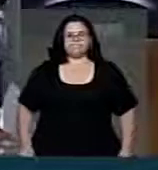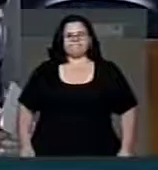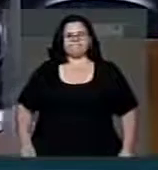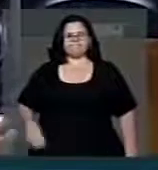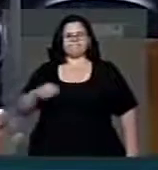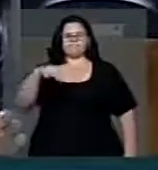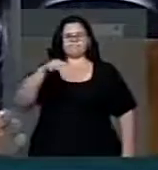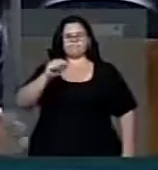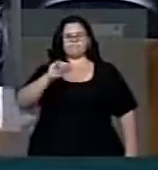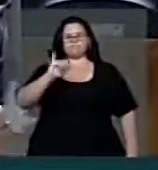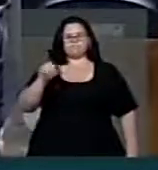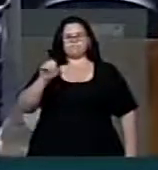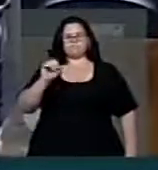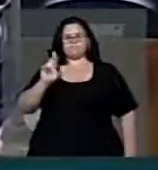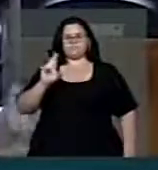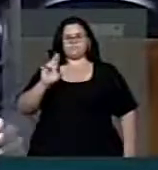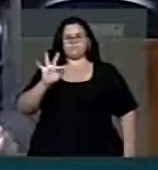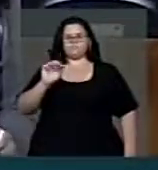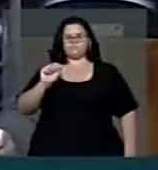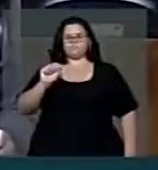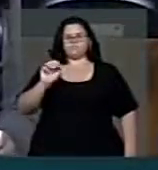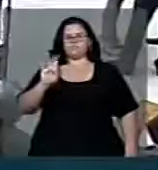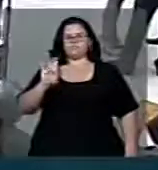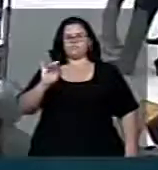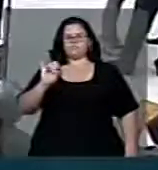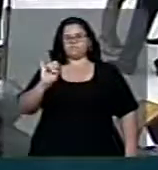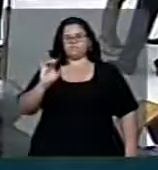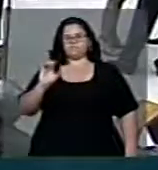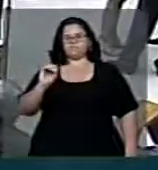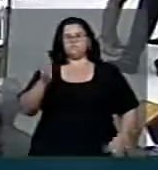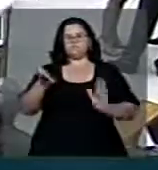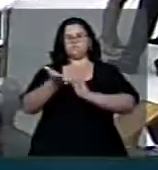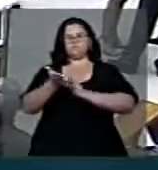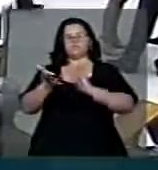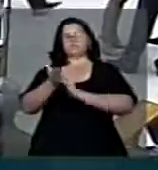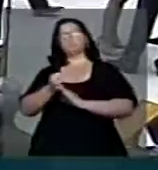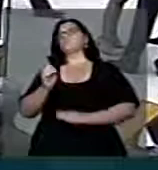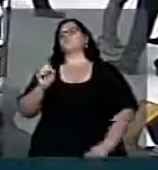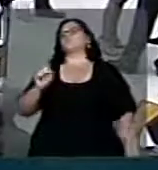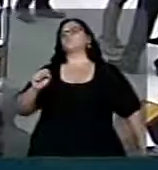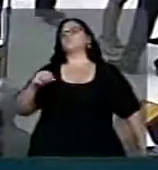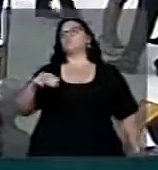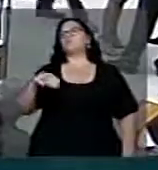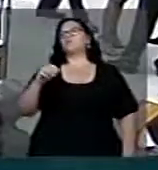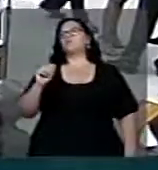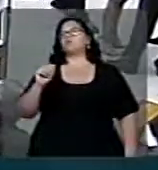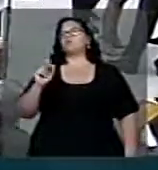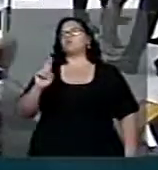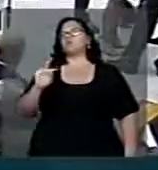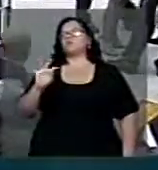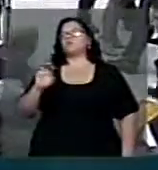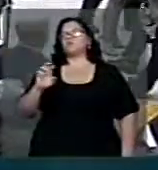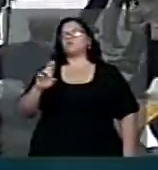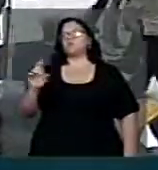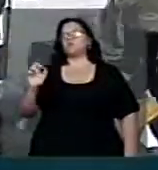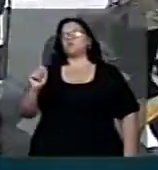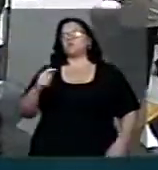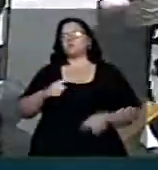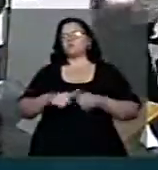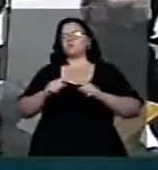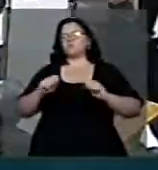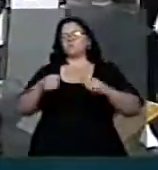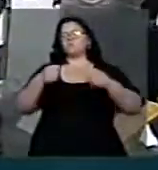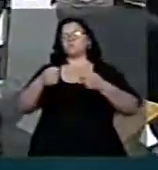Para já, Fábio. Sr. Presidente, eu gostaria de parabenizar o deputado Osmar Terra, o deputado Carimbão, que se